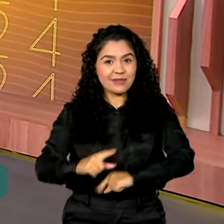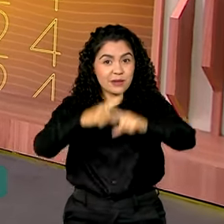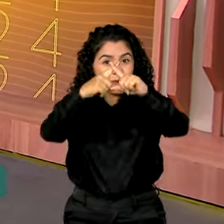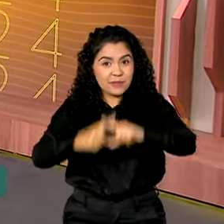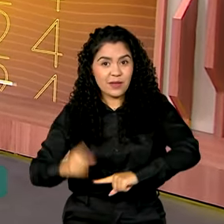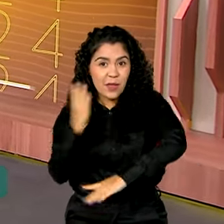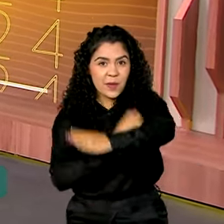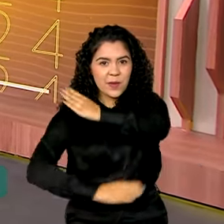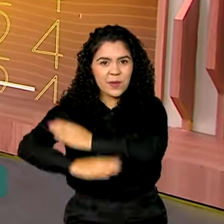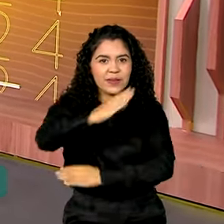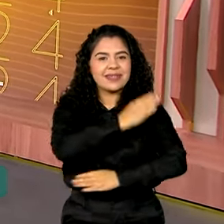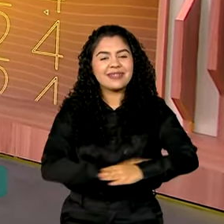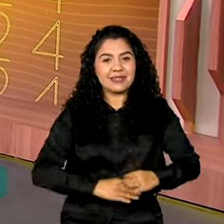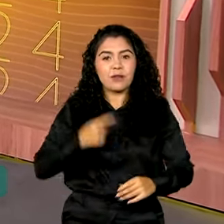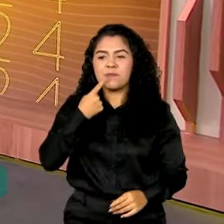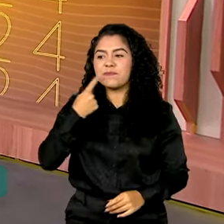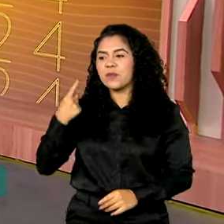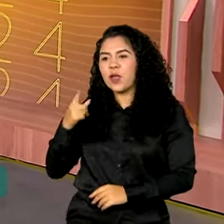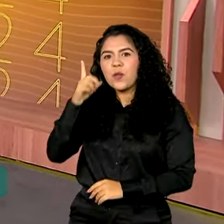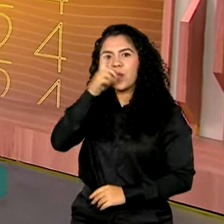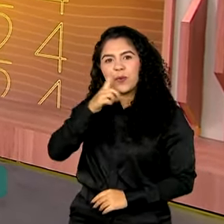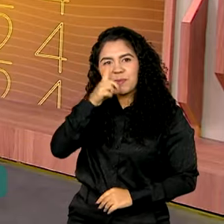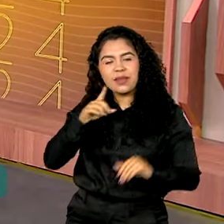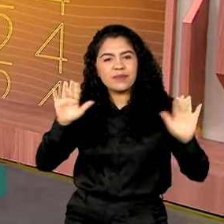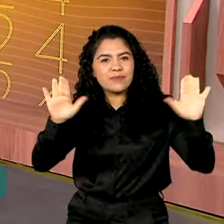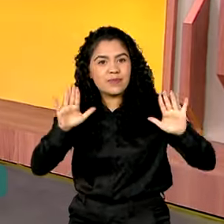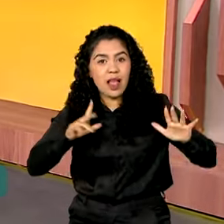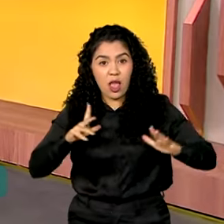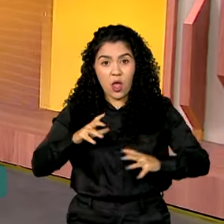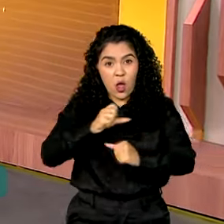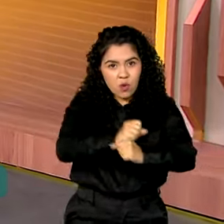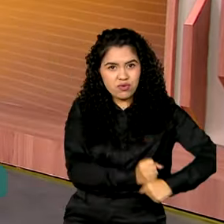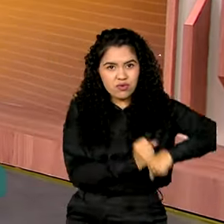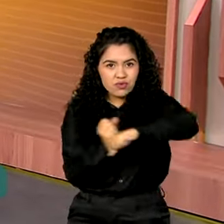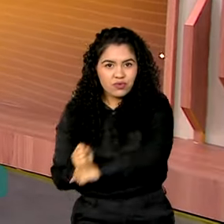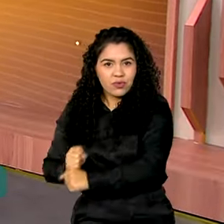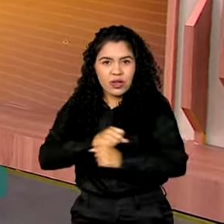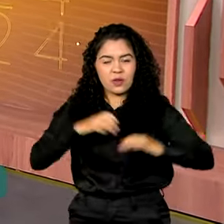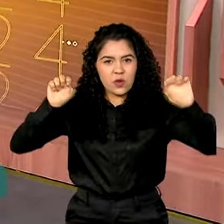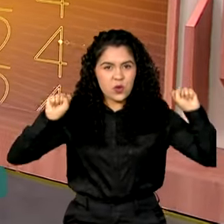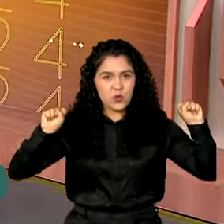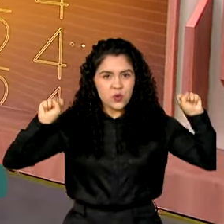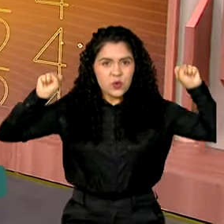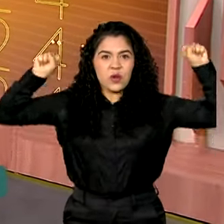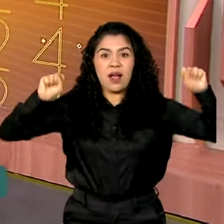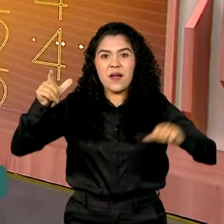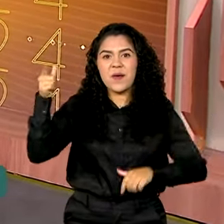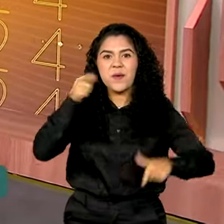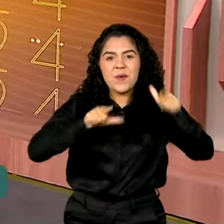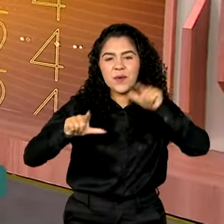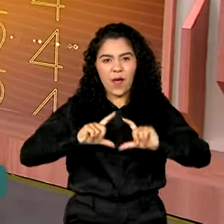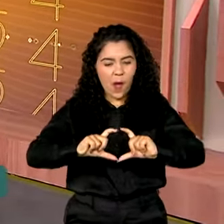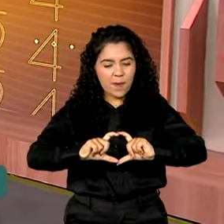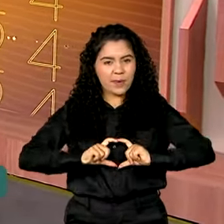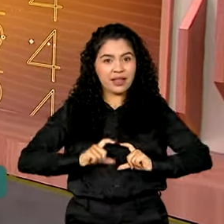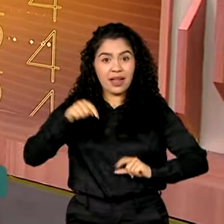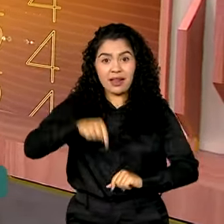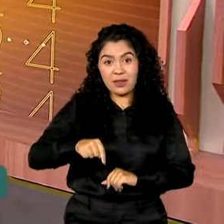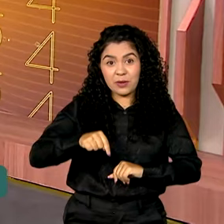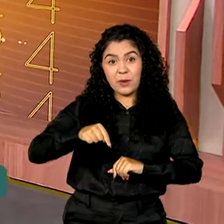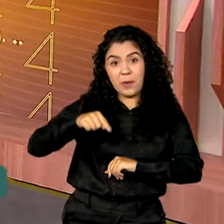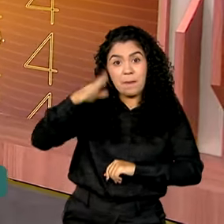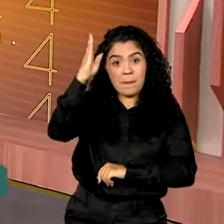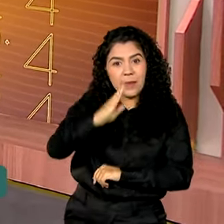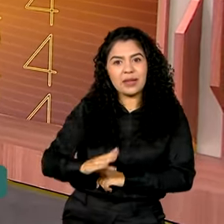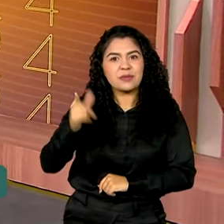despedida da competição, neste domingo, a canoagem e o halterofilismo ganharam as últimas medalhas e o país terminou a competição